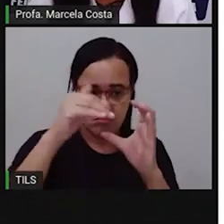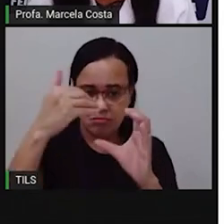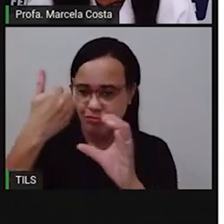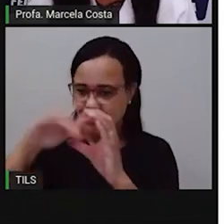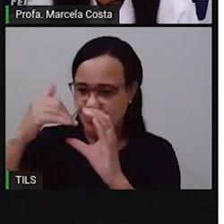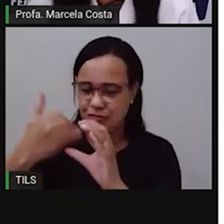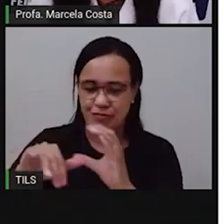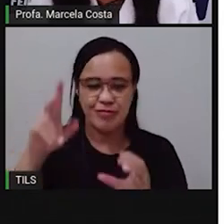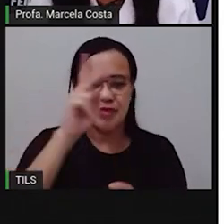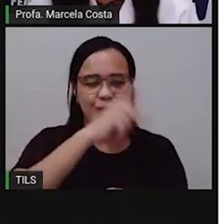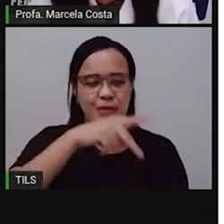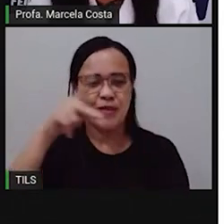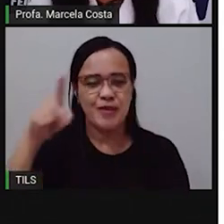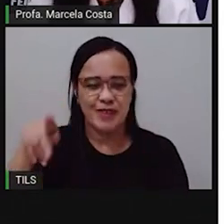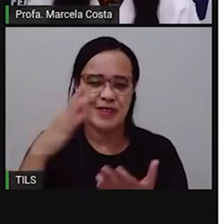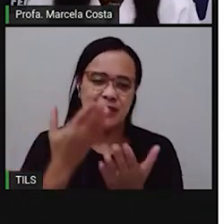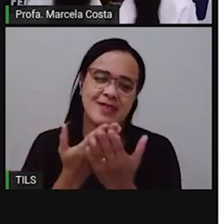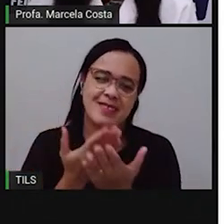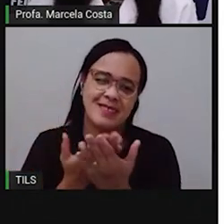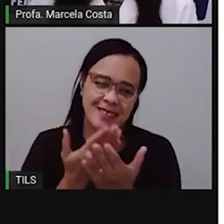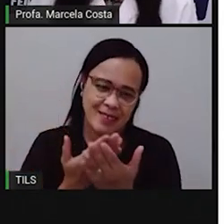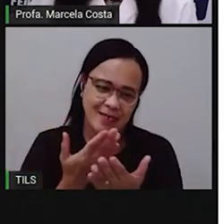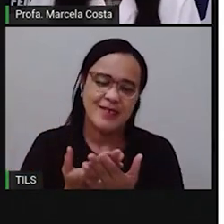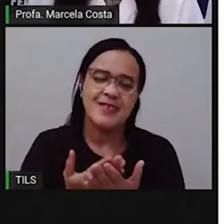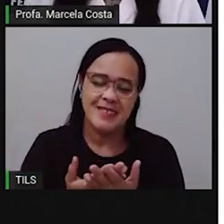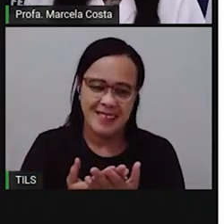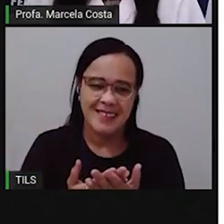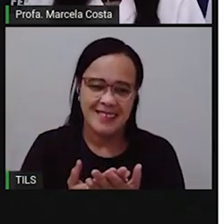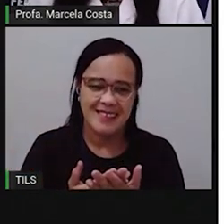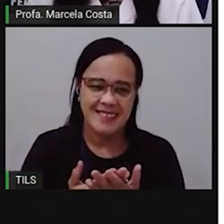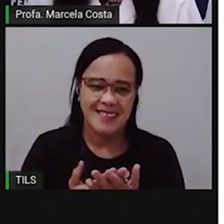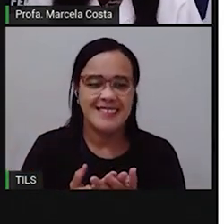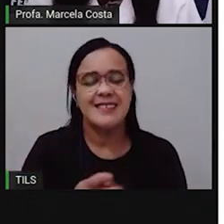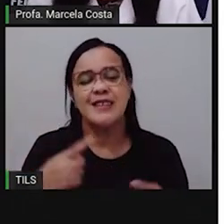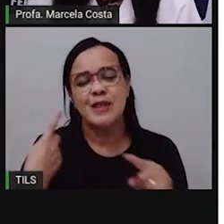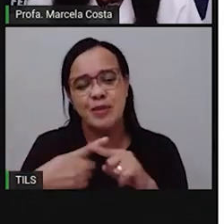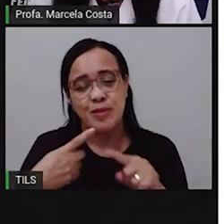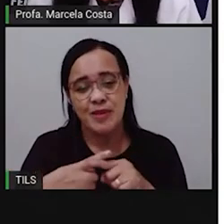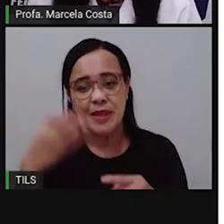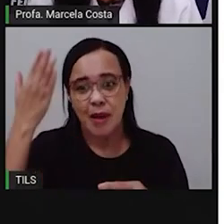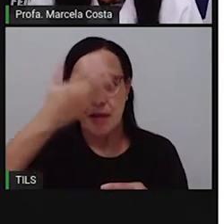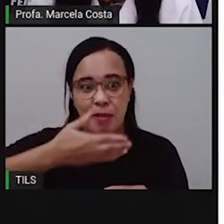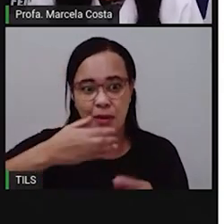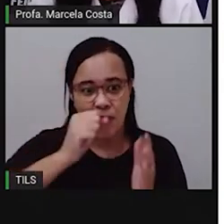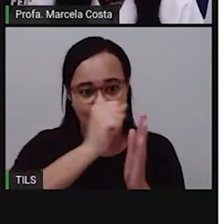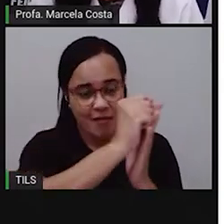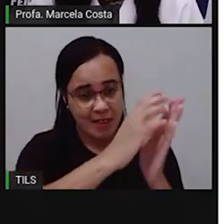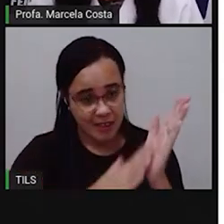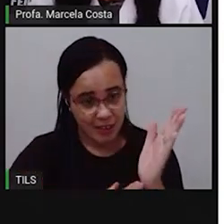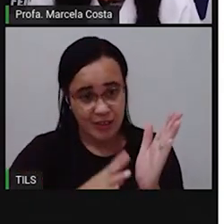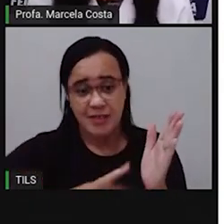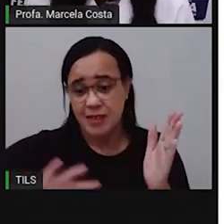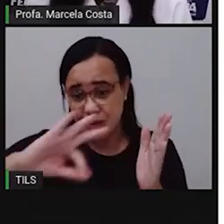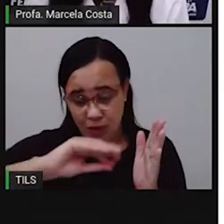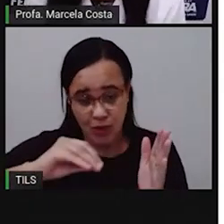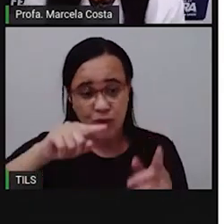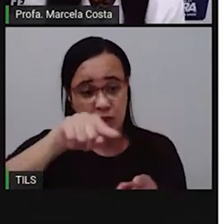nas atividades. Fique ciente que você está acompanhando as atividades do percurso pedagógico, tá bom?